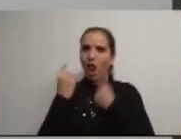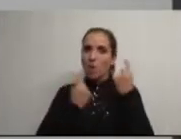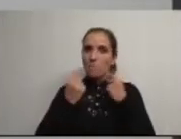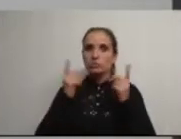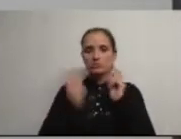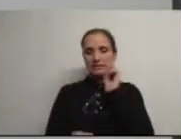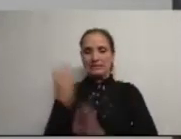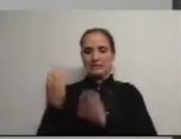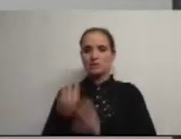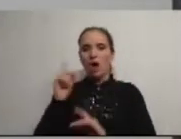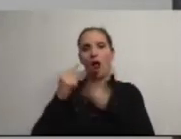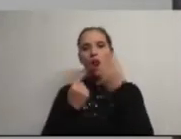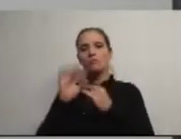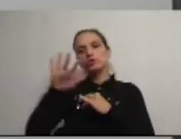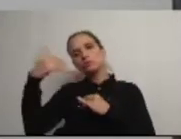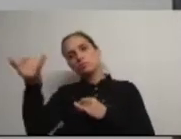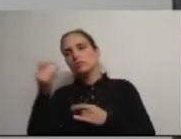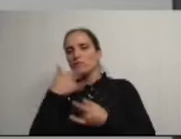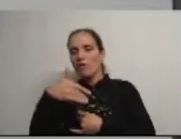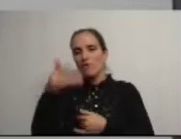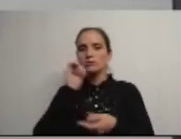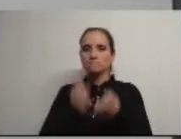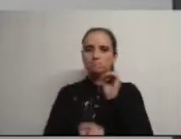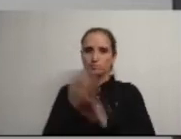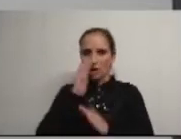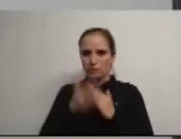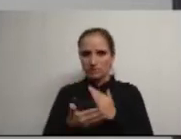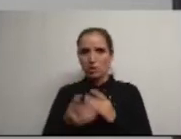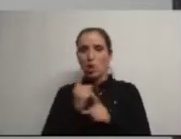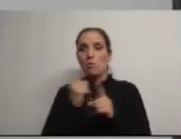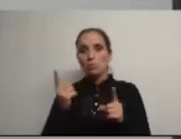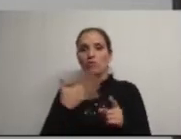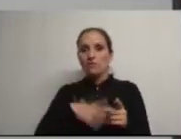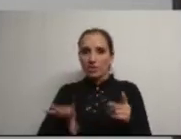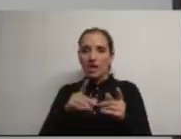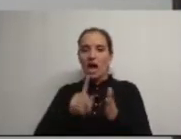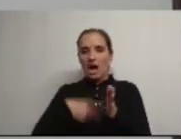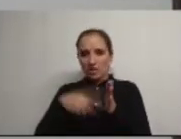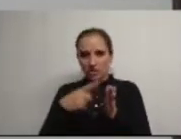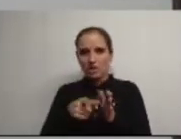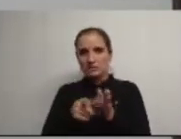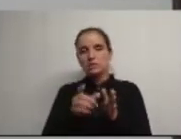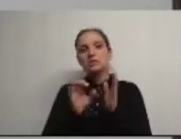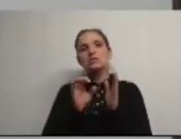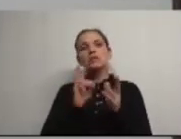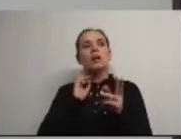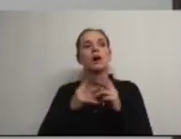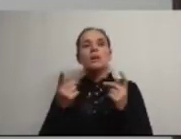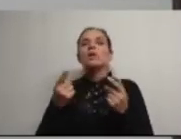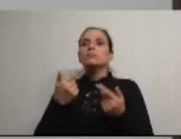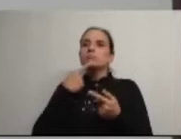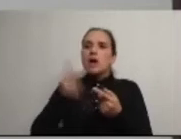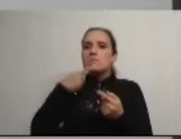estão a surgir e outras irão surgir nos próximos tempos, porque queremos que Águeda e o Conselho seja, cada vez mais,